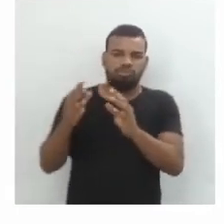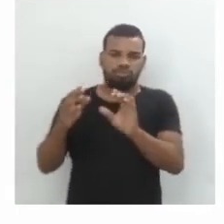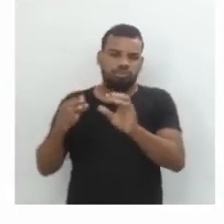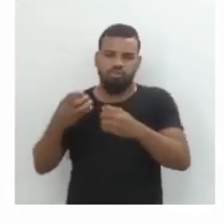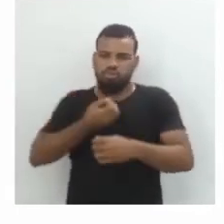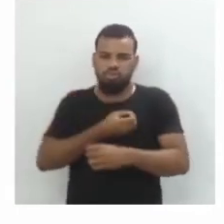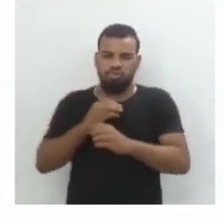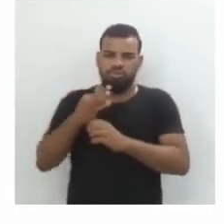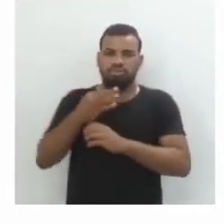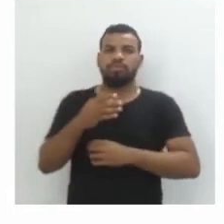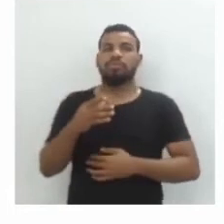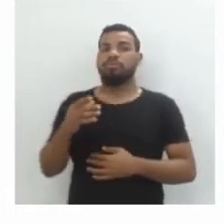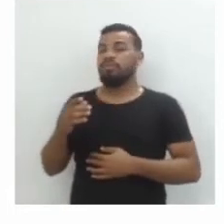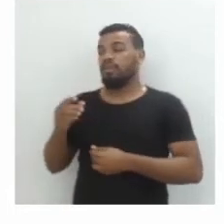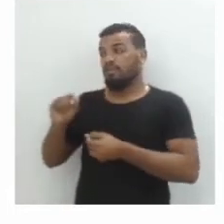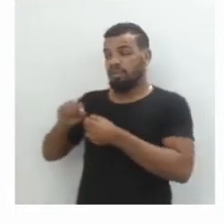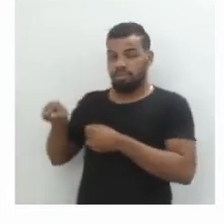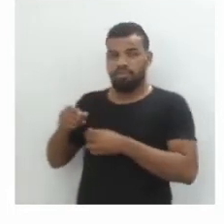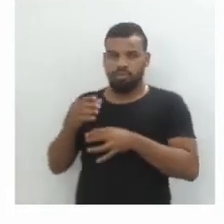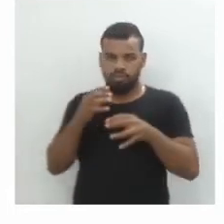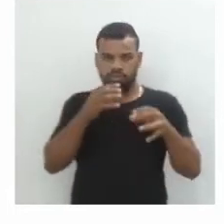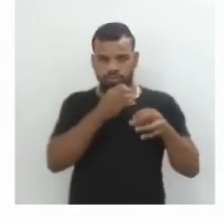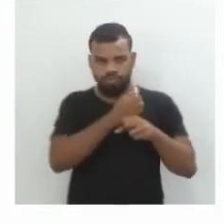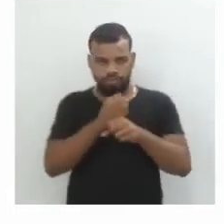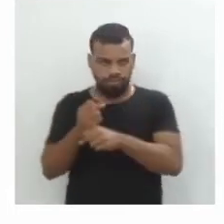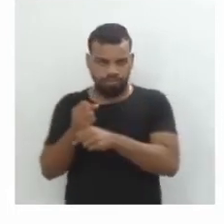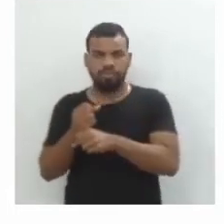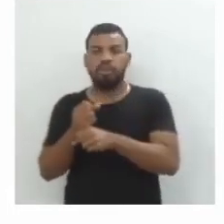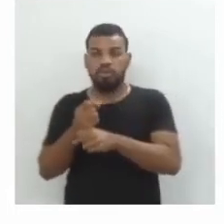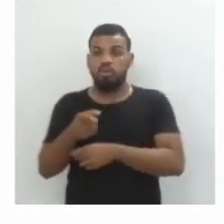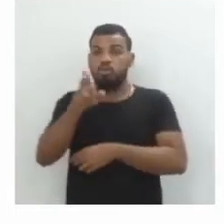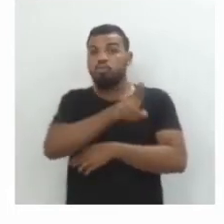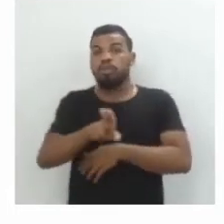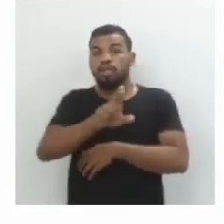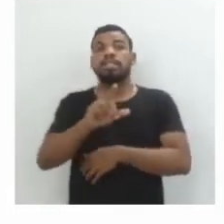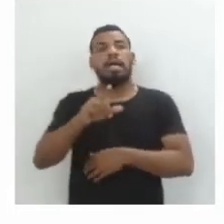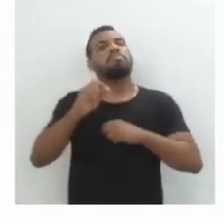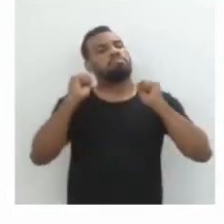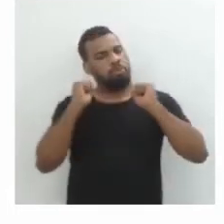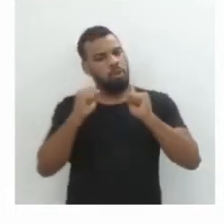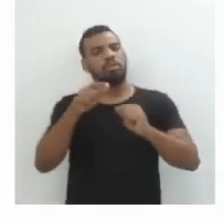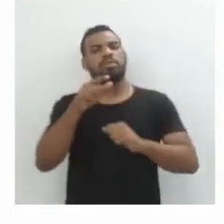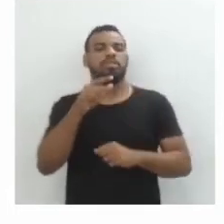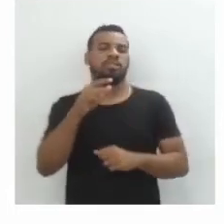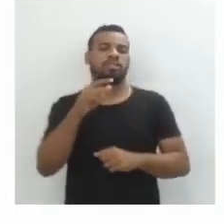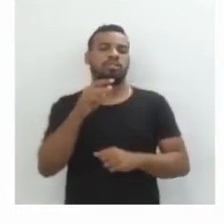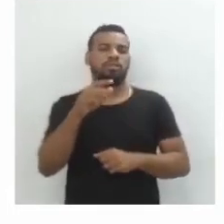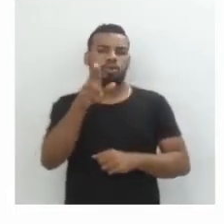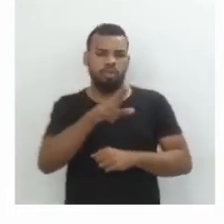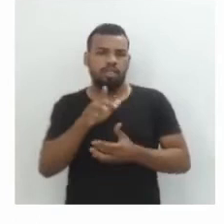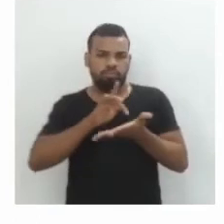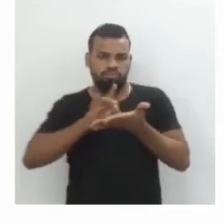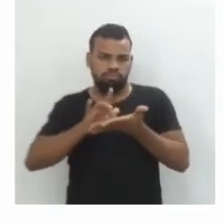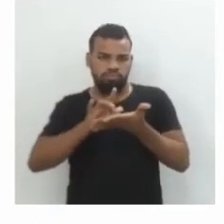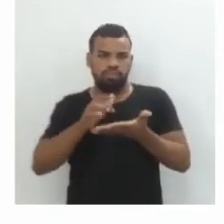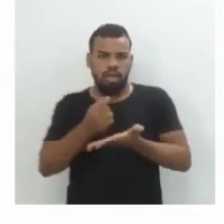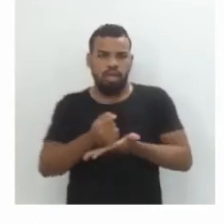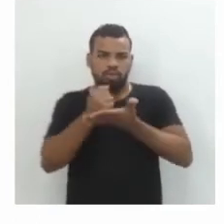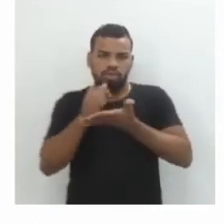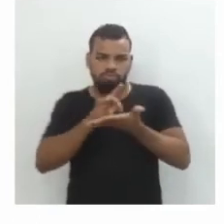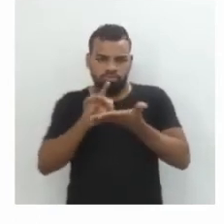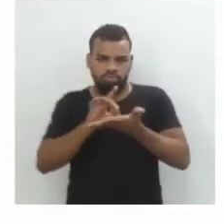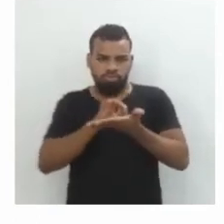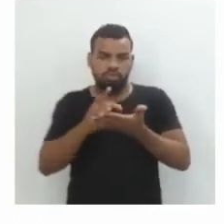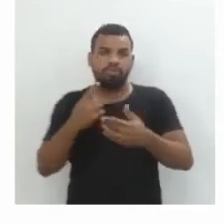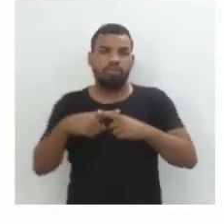essa conta, e aqui a gente pode utilizar a calculadora para nos auxiliar nessa